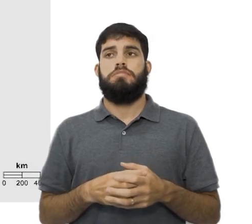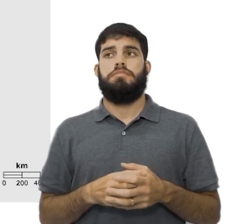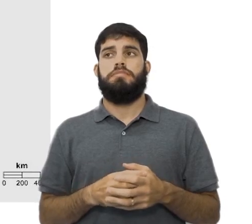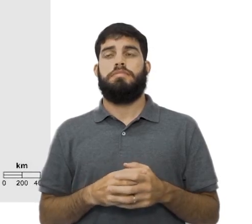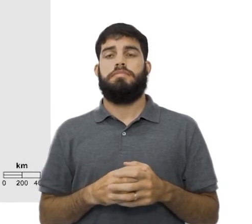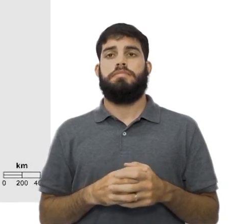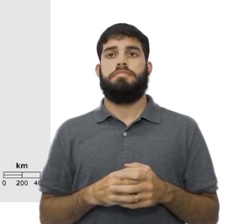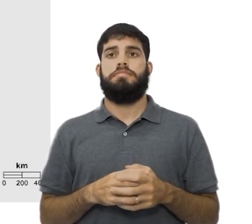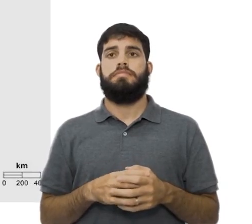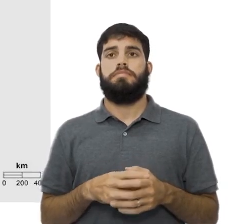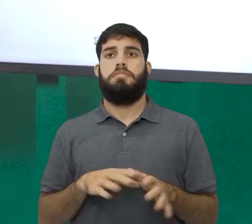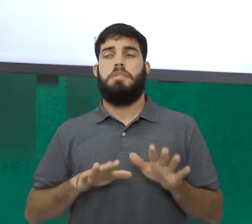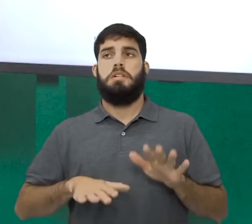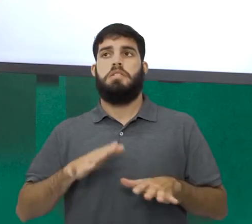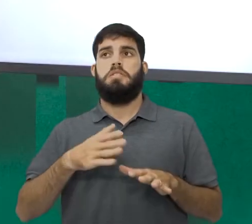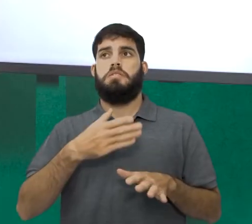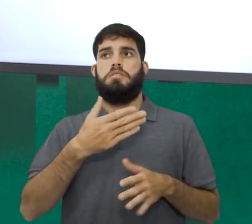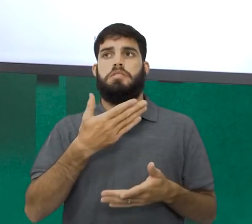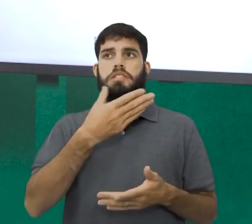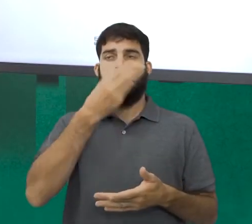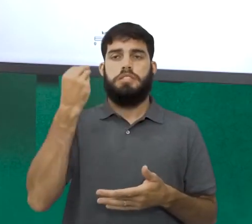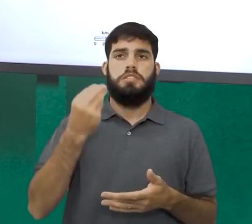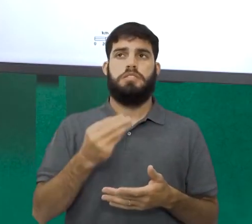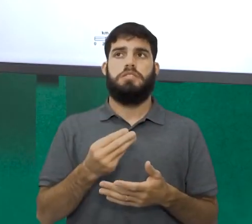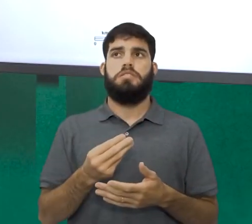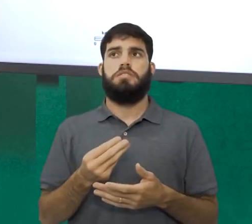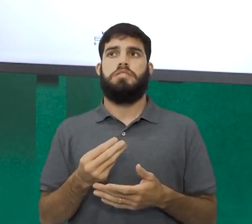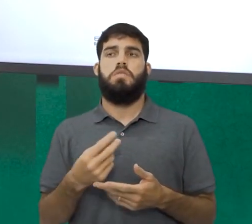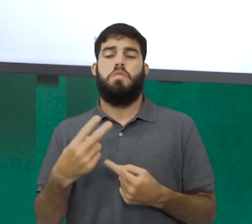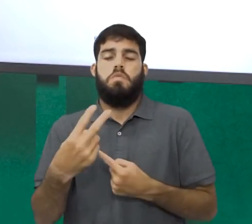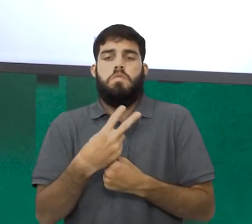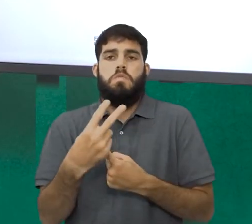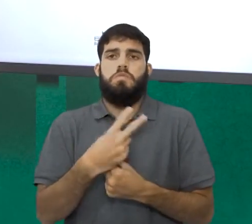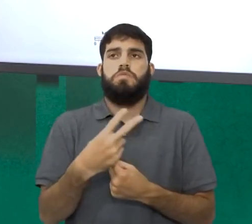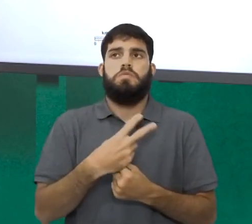Meio que se esqueceu, meio que não cuidou de si.